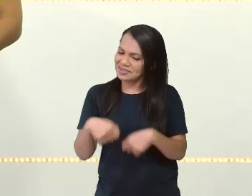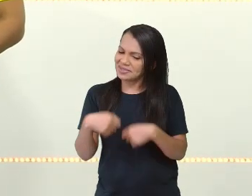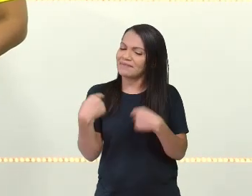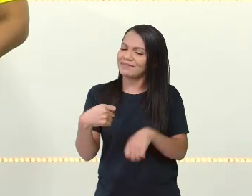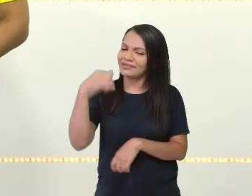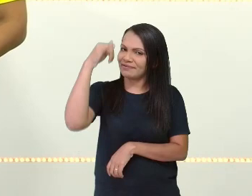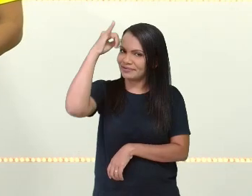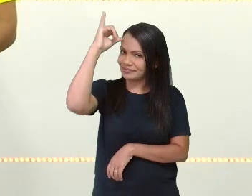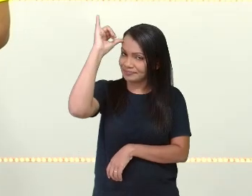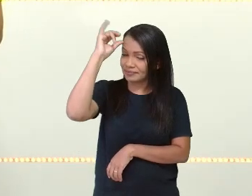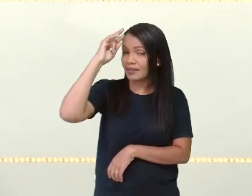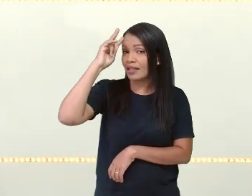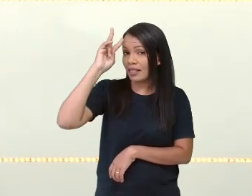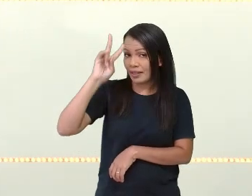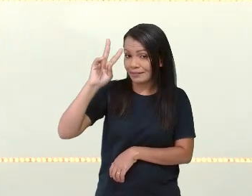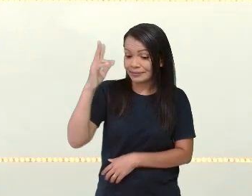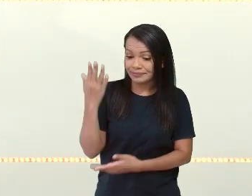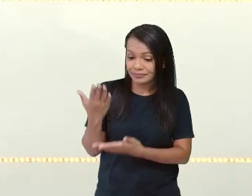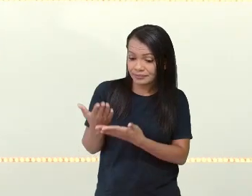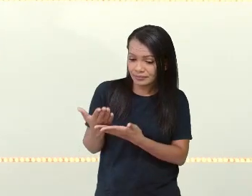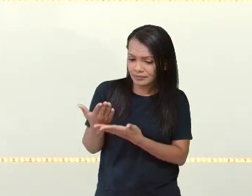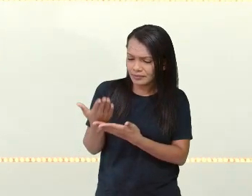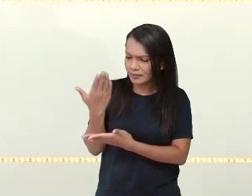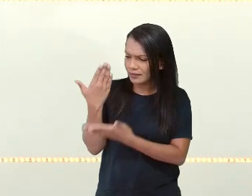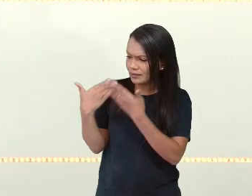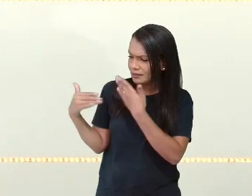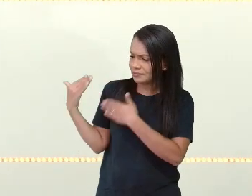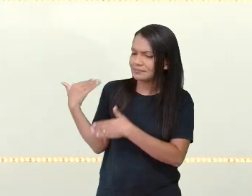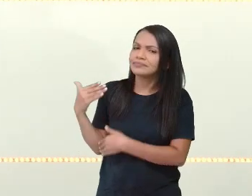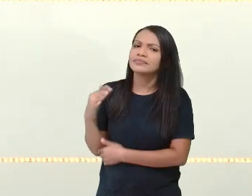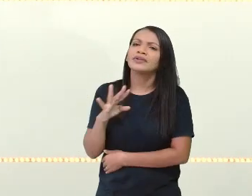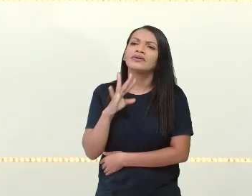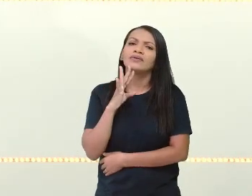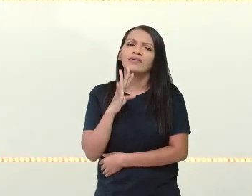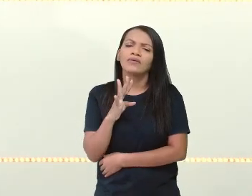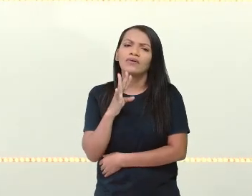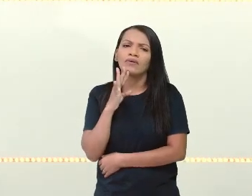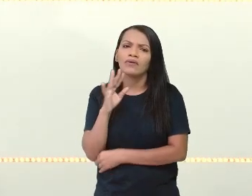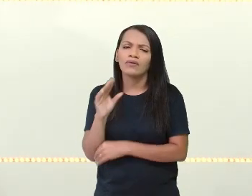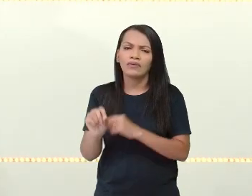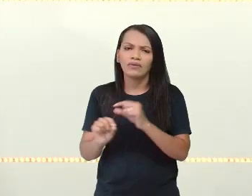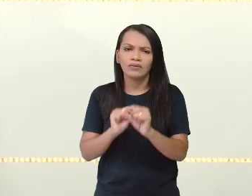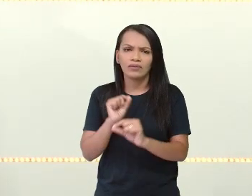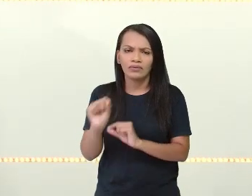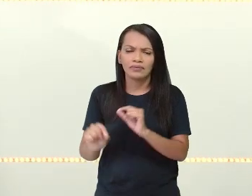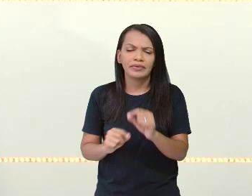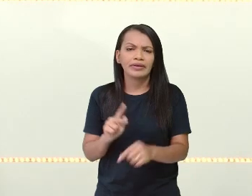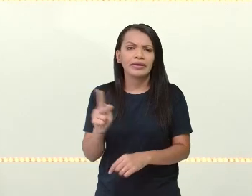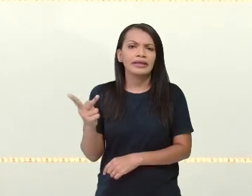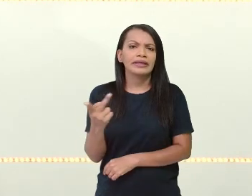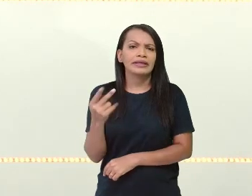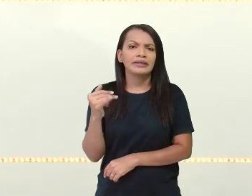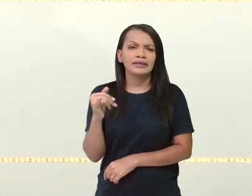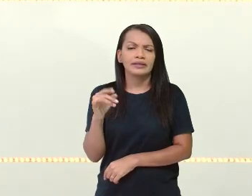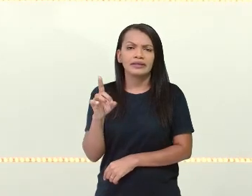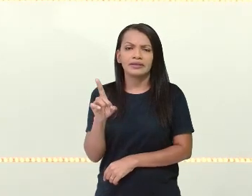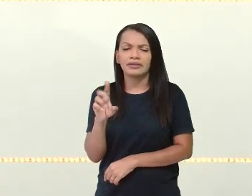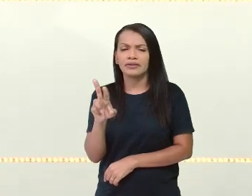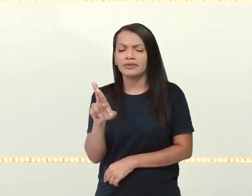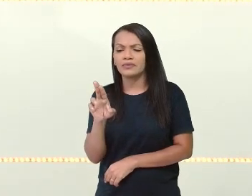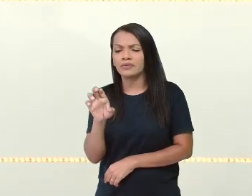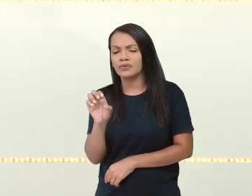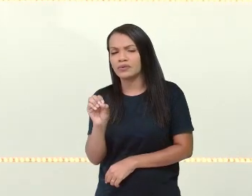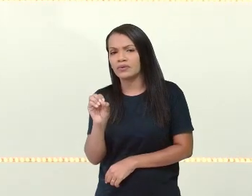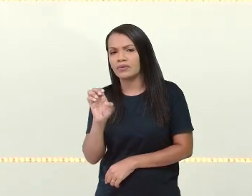na aula passada, conhecemos a questão das hidroelétricas, não é? Que gera